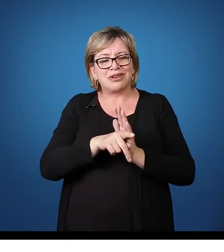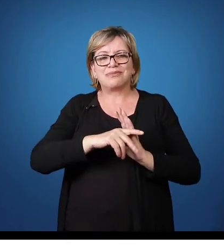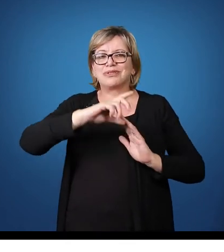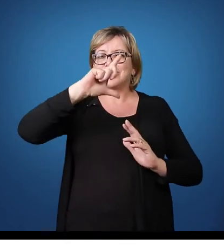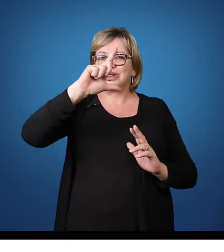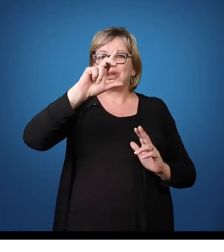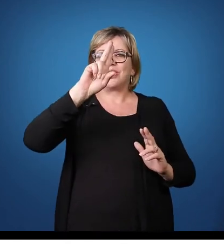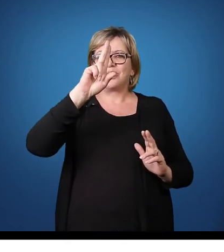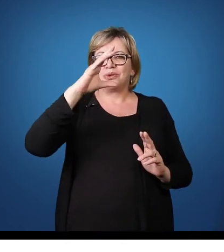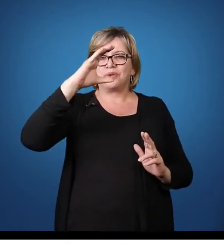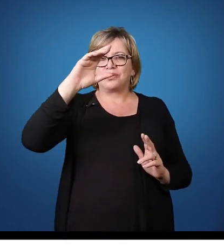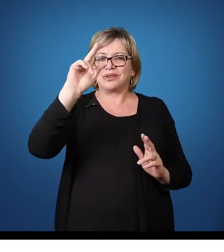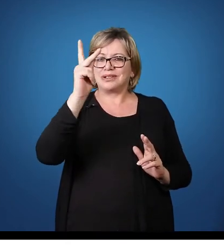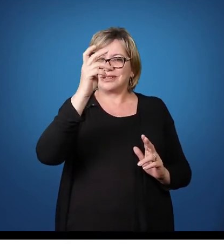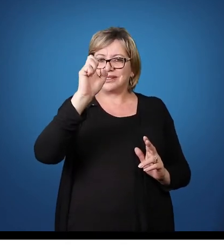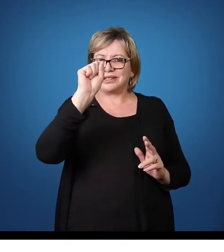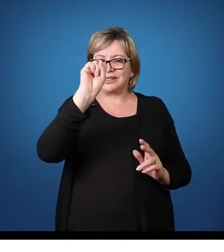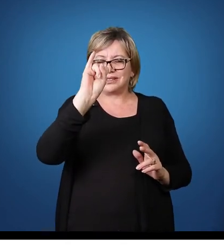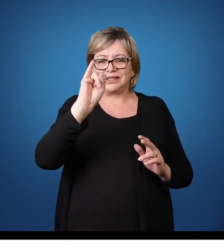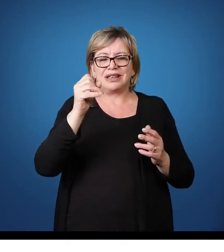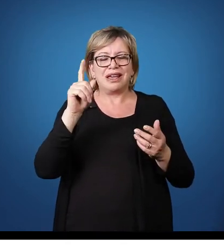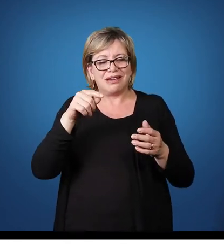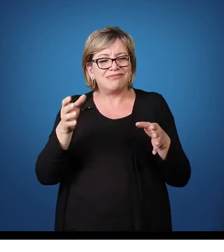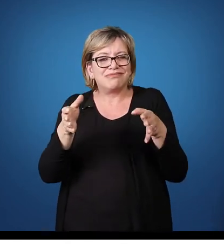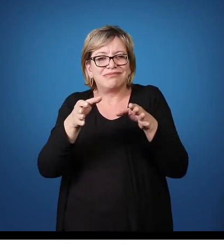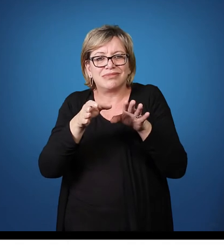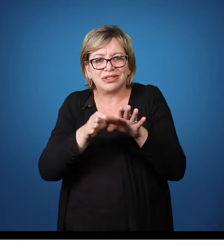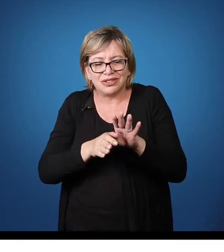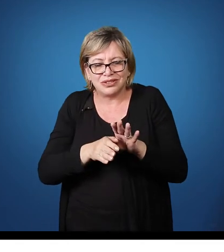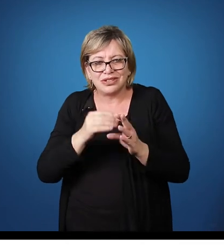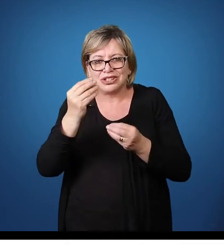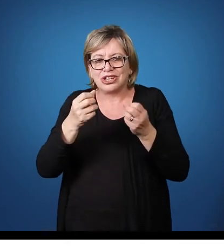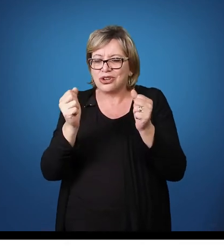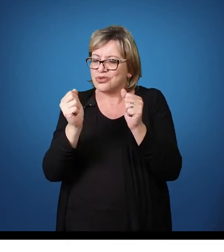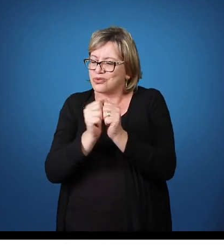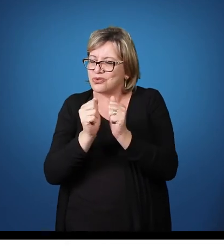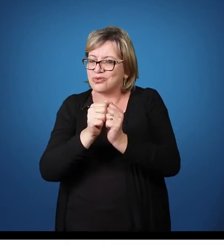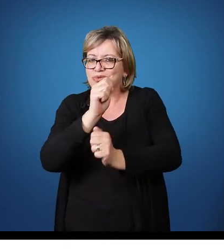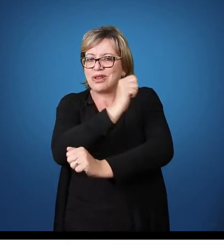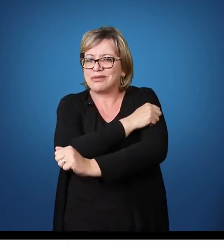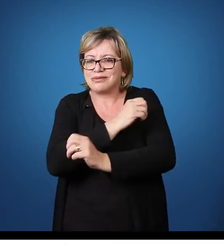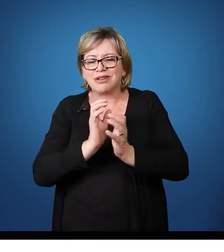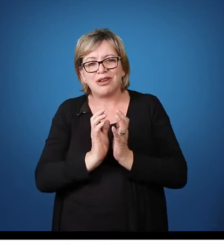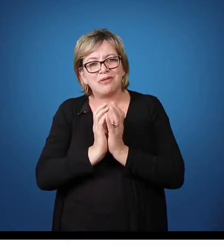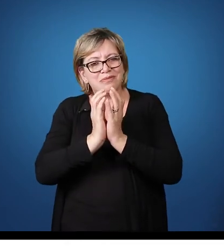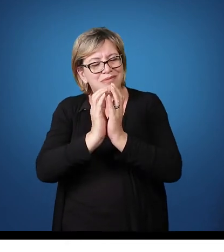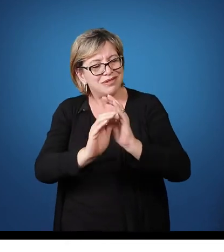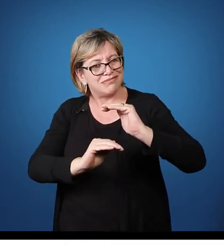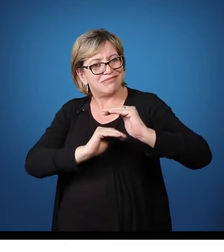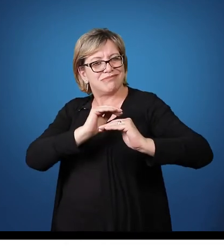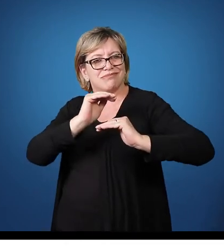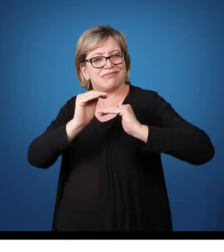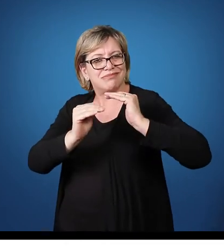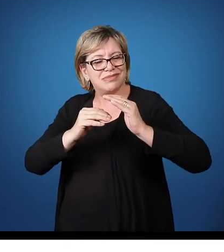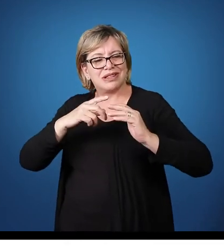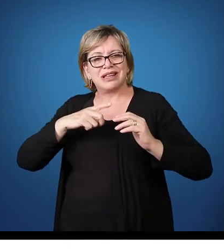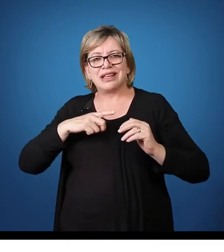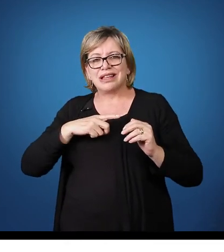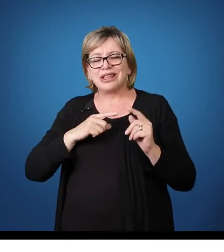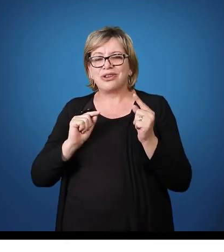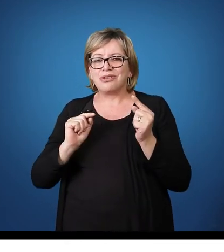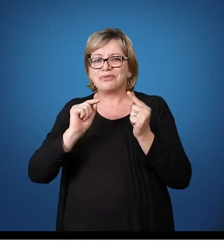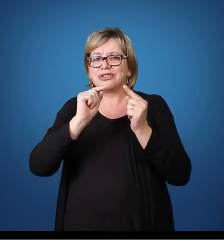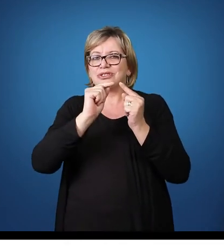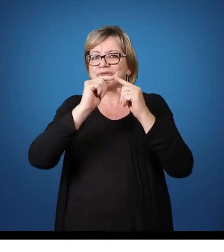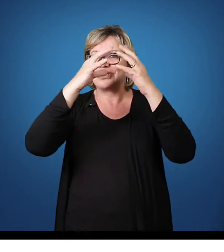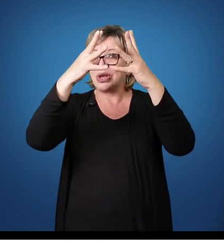avaliação, ela tem por objetivo trazer os alunos para o processo, né, ela tem por objetivo que todos os